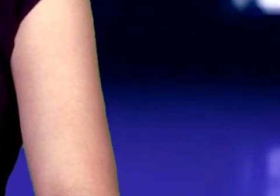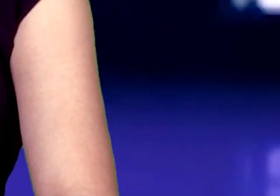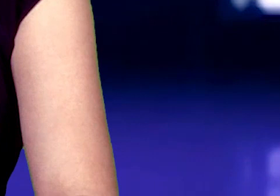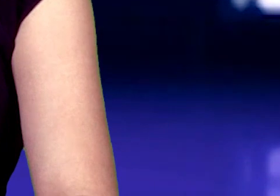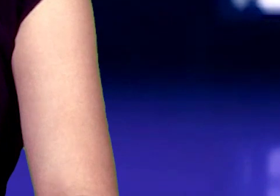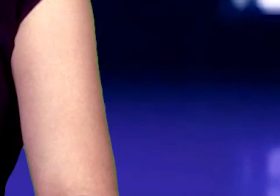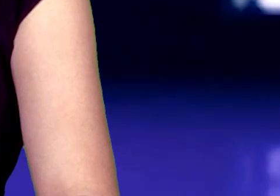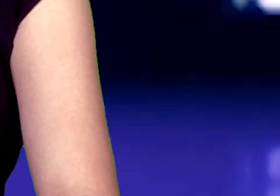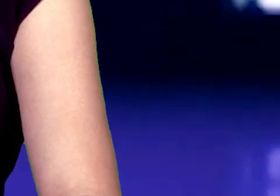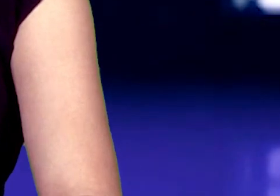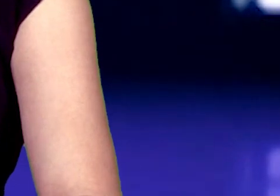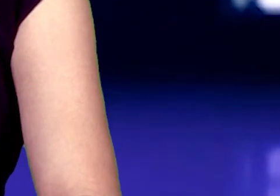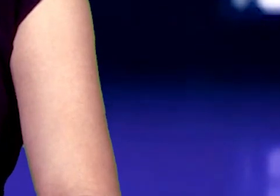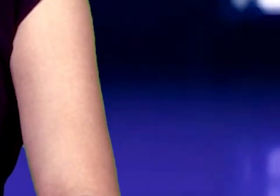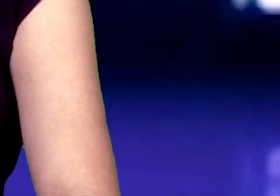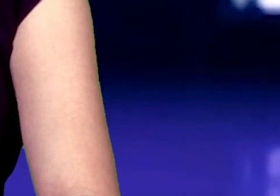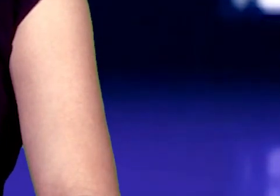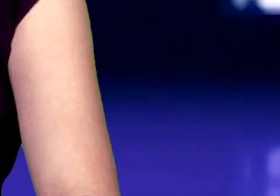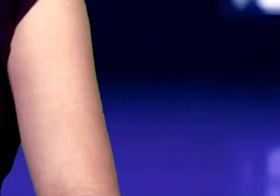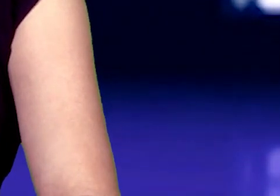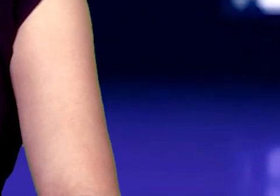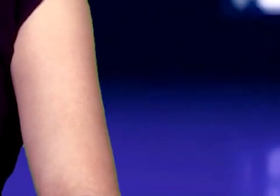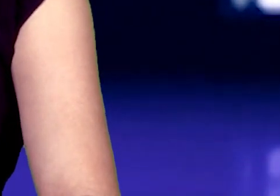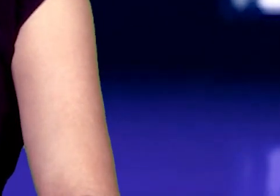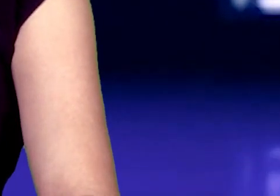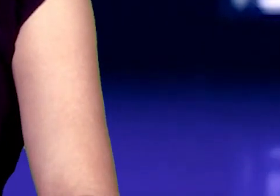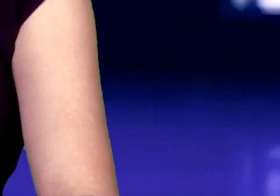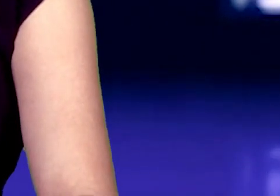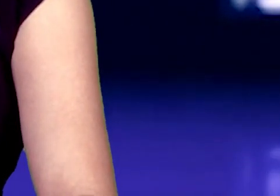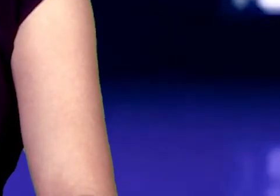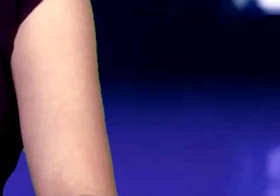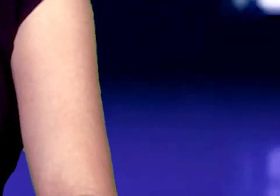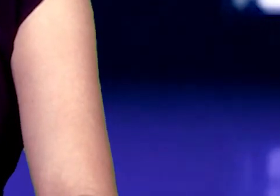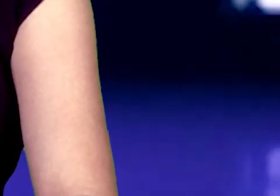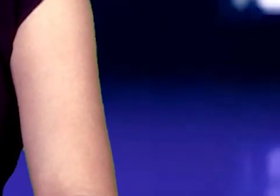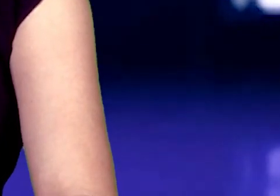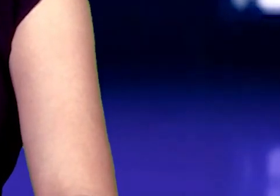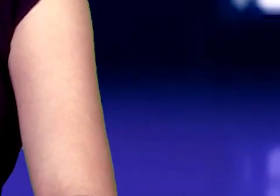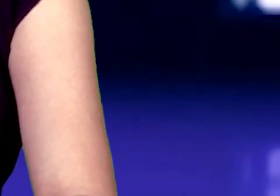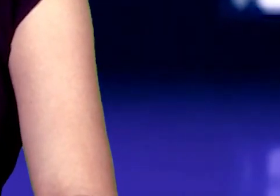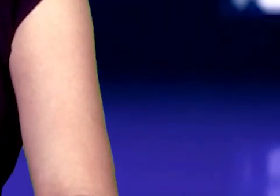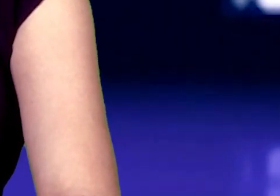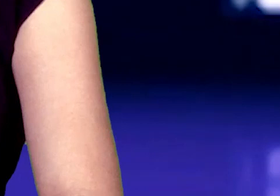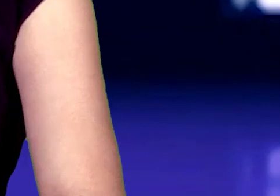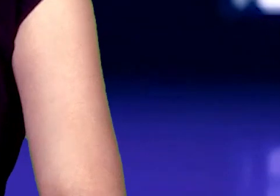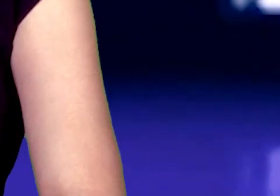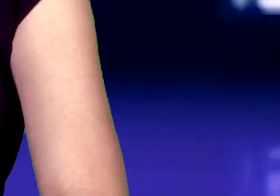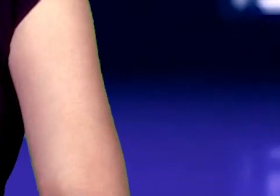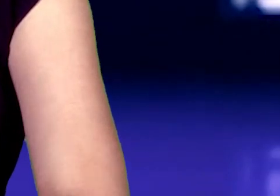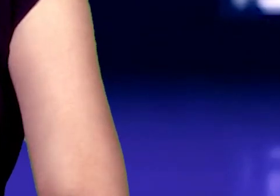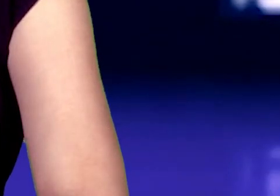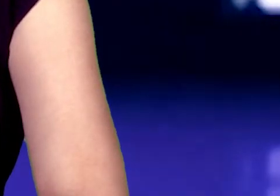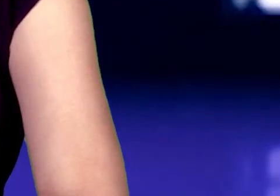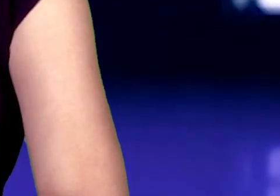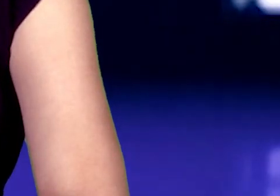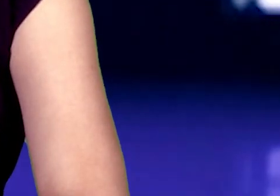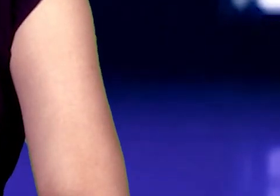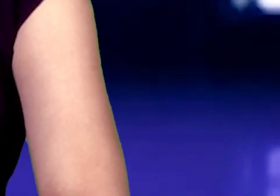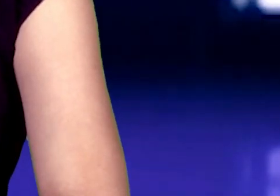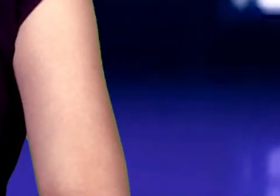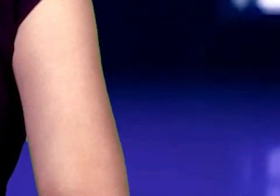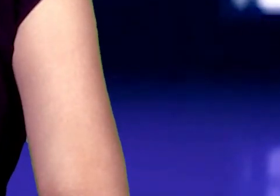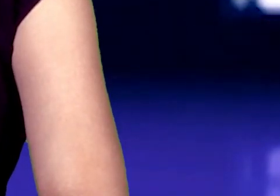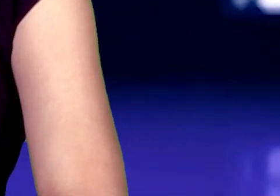O deputado Jorge Poçobon desmascarou e humilhou a deputada Estela Farias do PT e a presidente Dilma